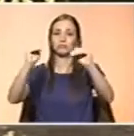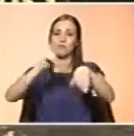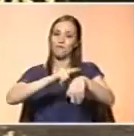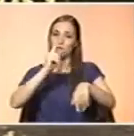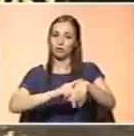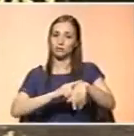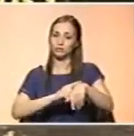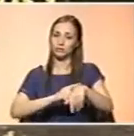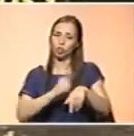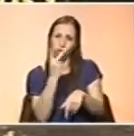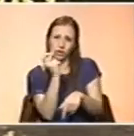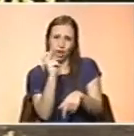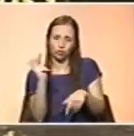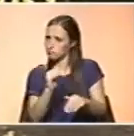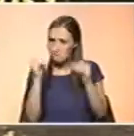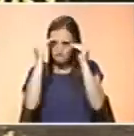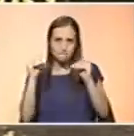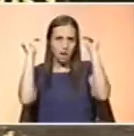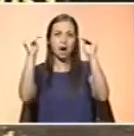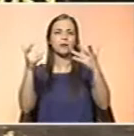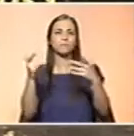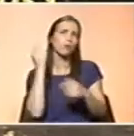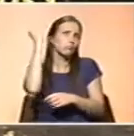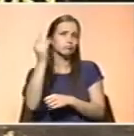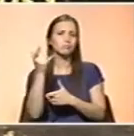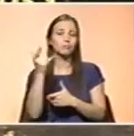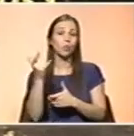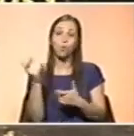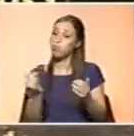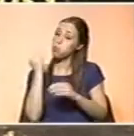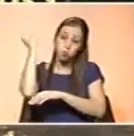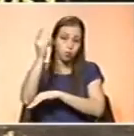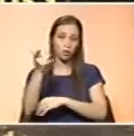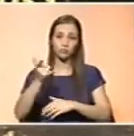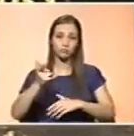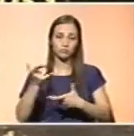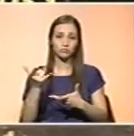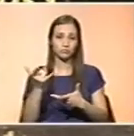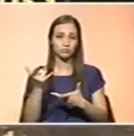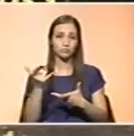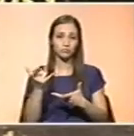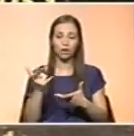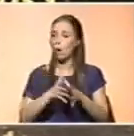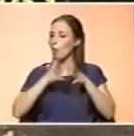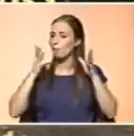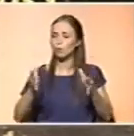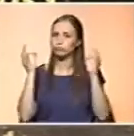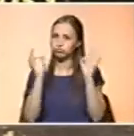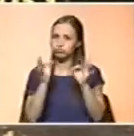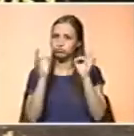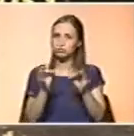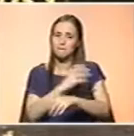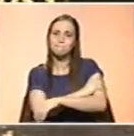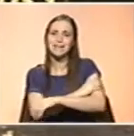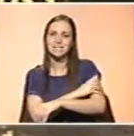limitado de tempo, ali em dois anos, atinge-se uma velocidade de crescimento enorme com um aumento tremendo da